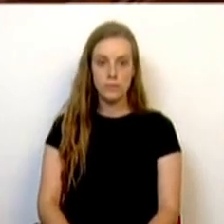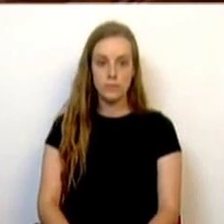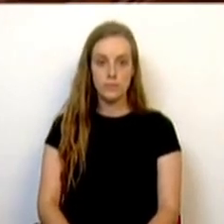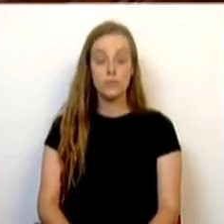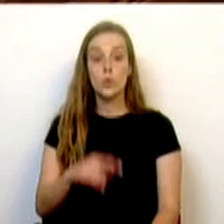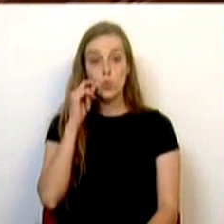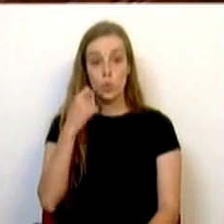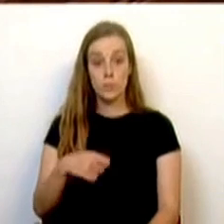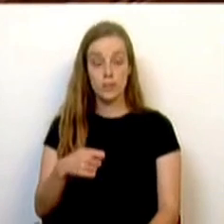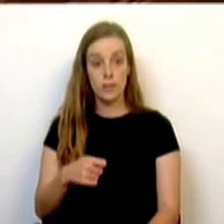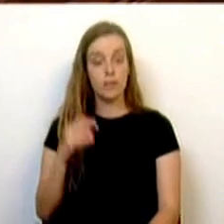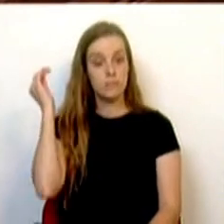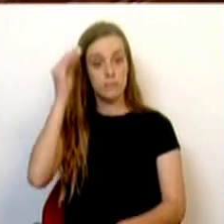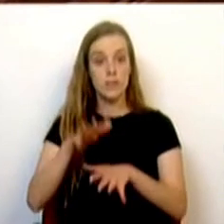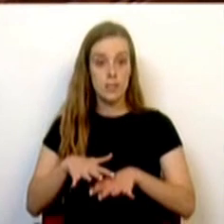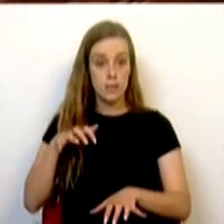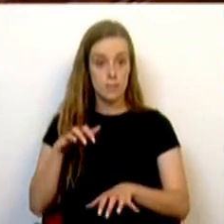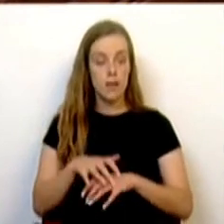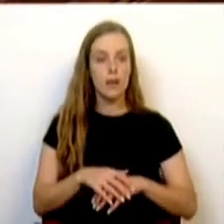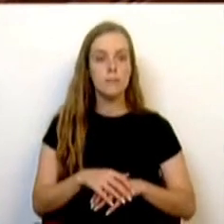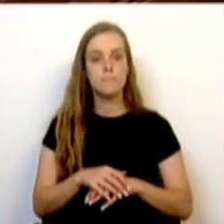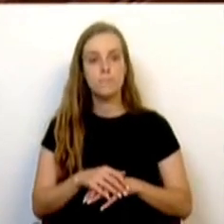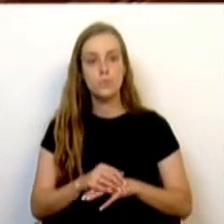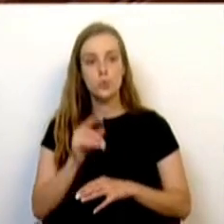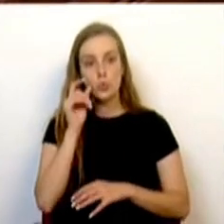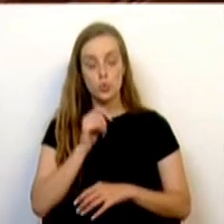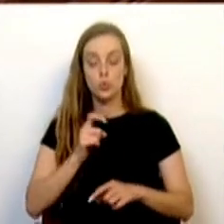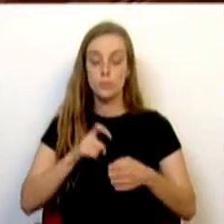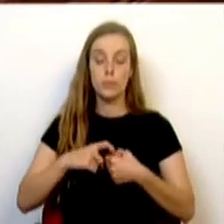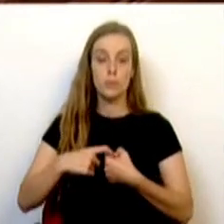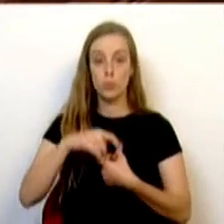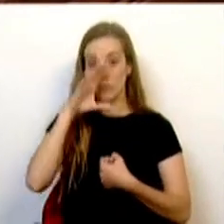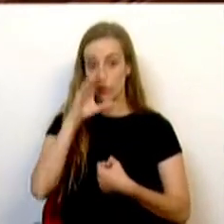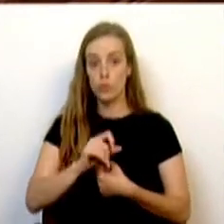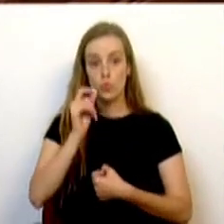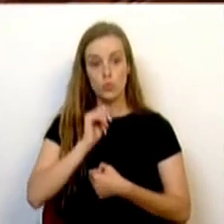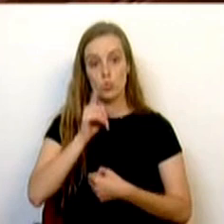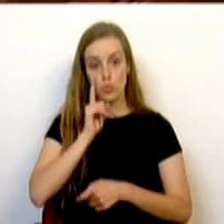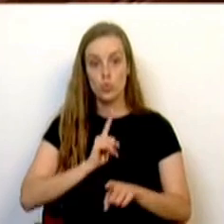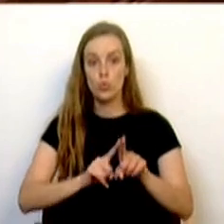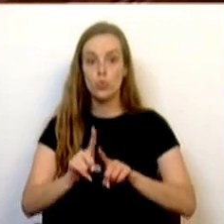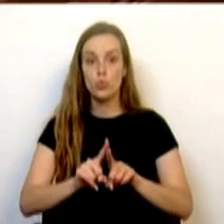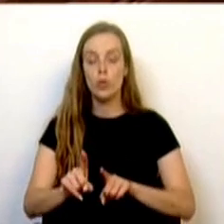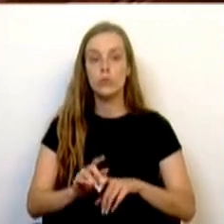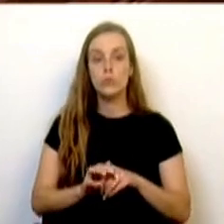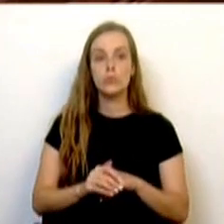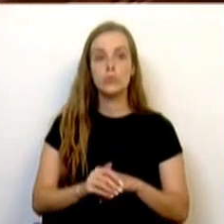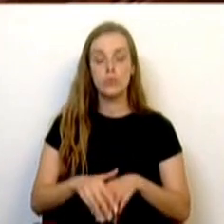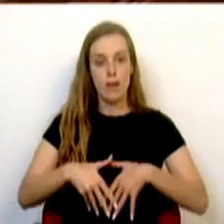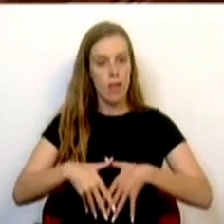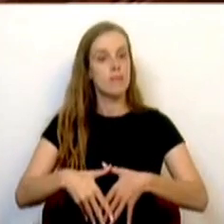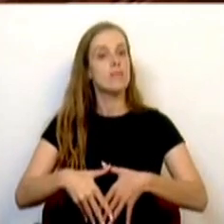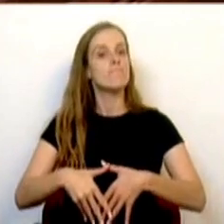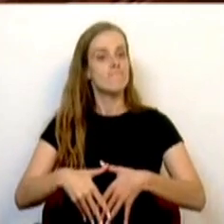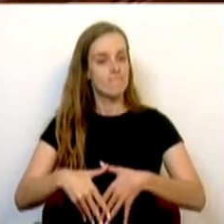Sr. Presidente da Assembleia da República, Srs. Membros do Governo, Sras. e Srs. Deputados, a gravidez é um